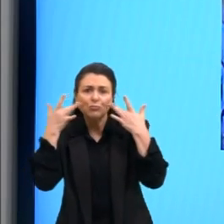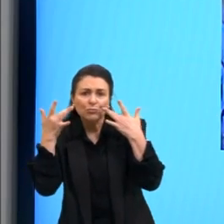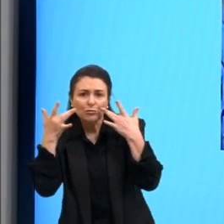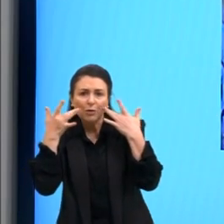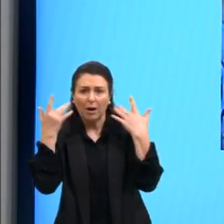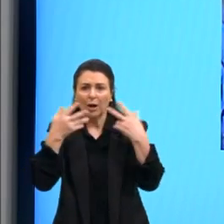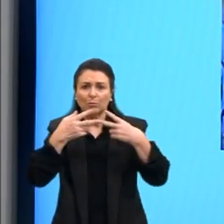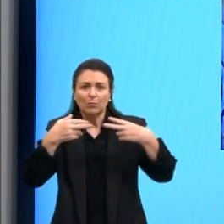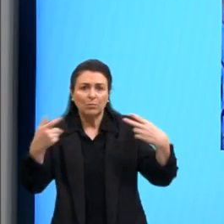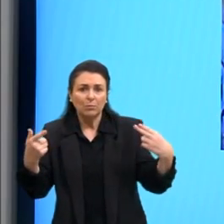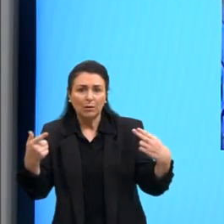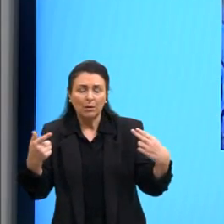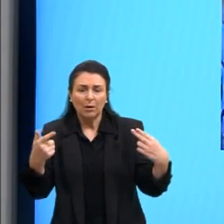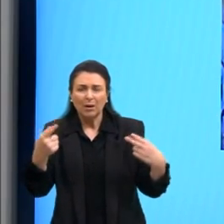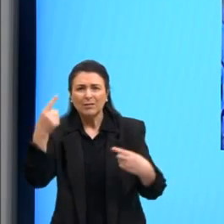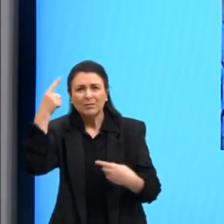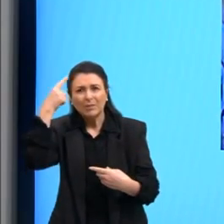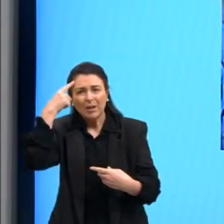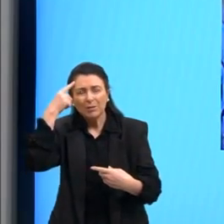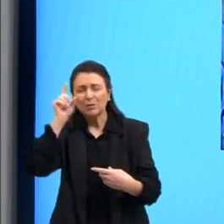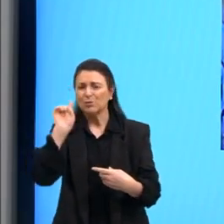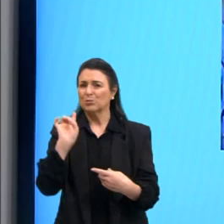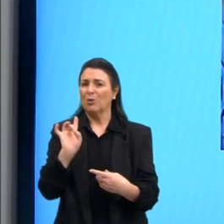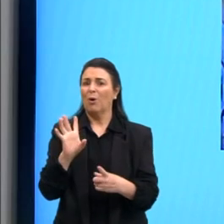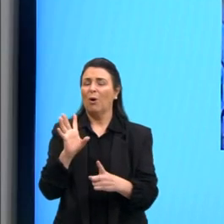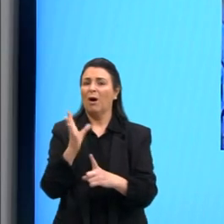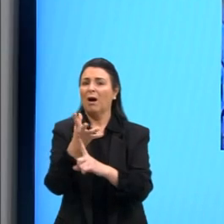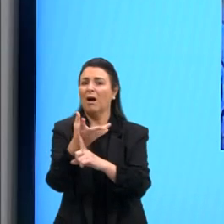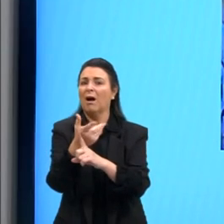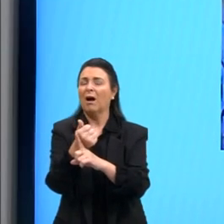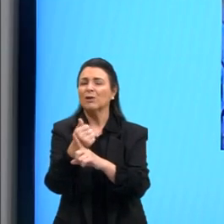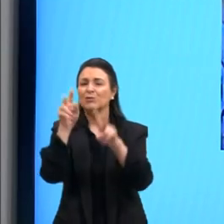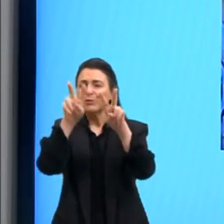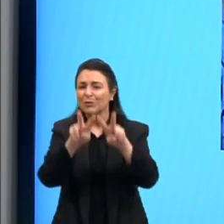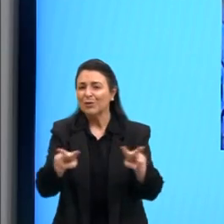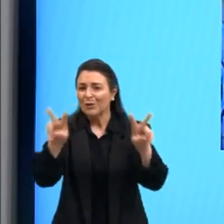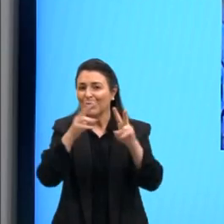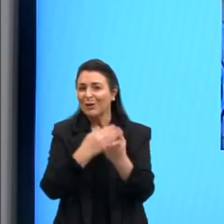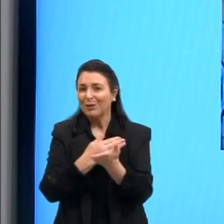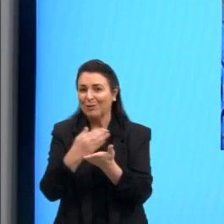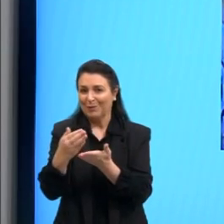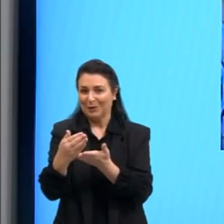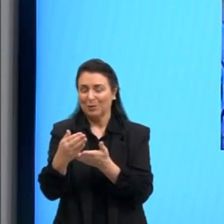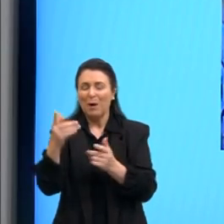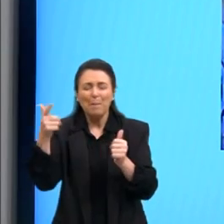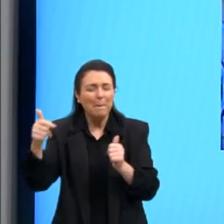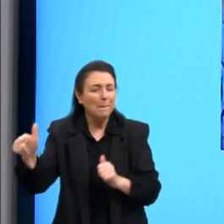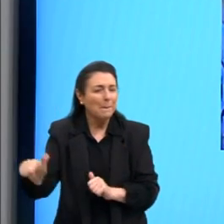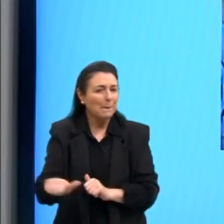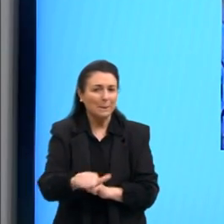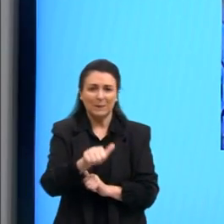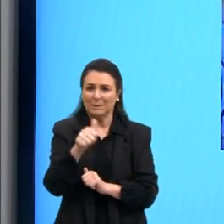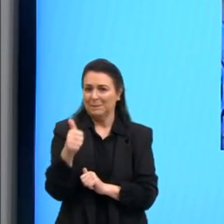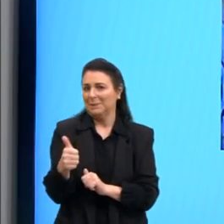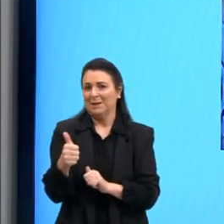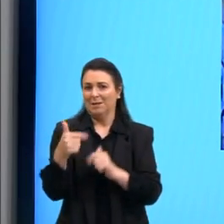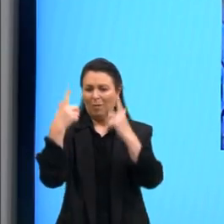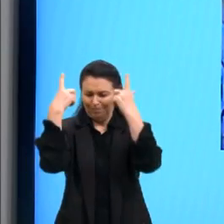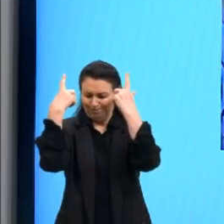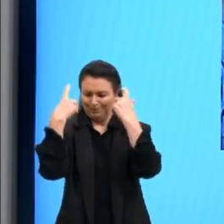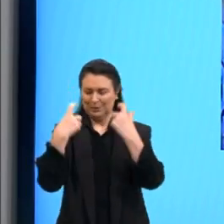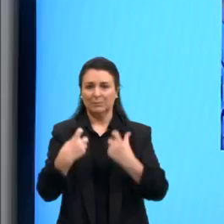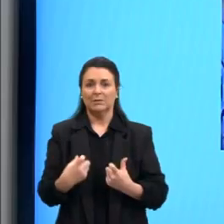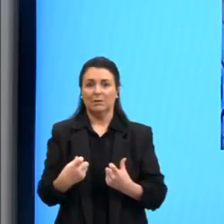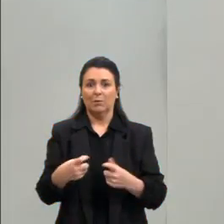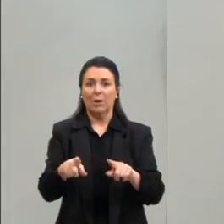nós podemos pensar que não é a arte visual, então, que surge como essa primeira expressão. Mas sim a expressão,